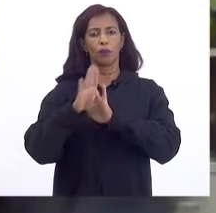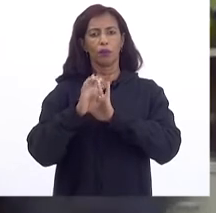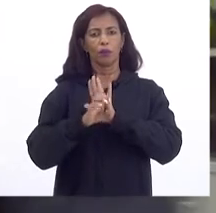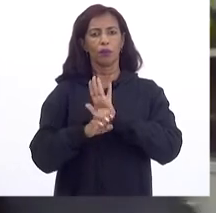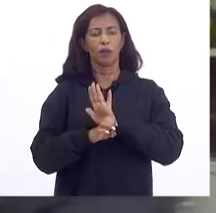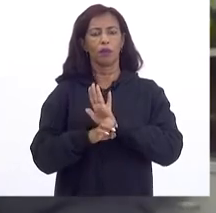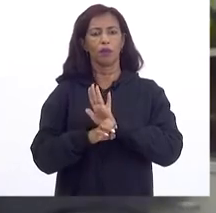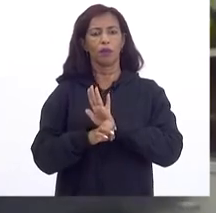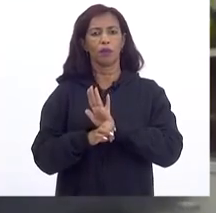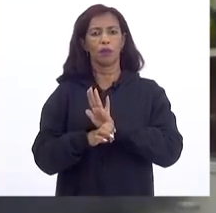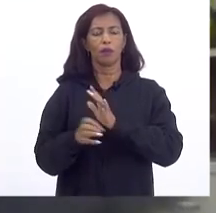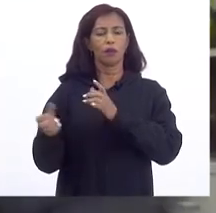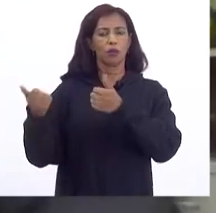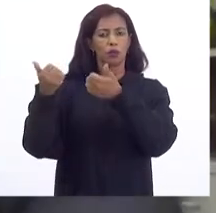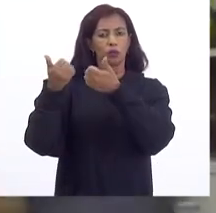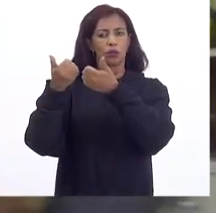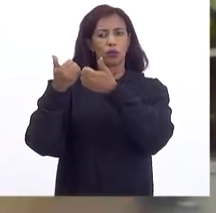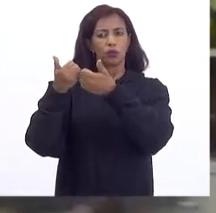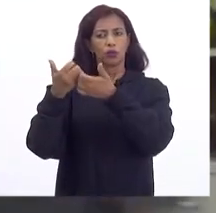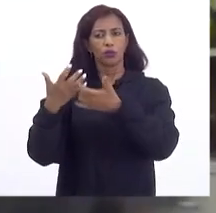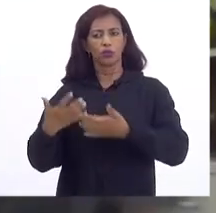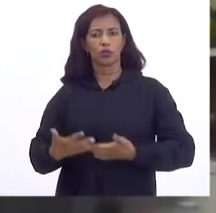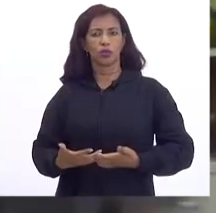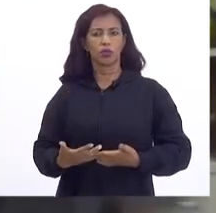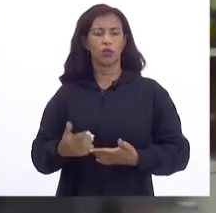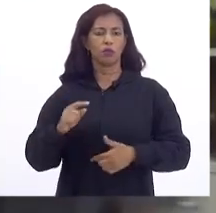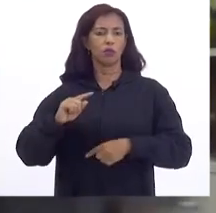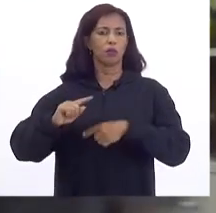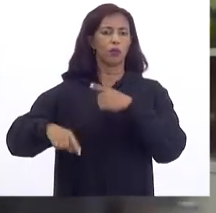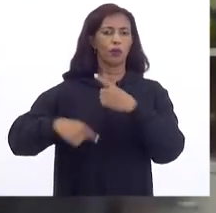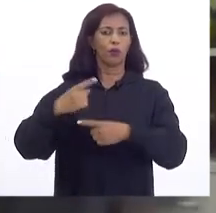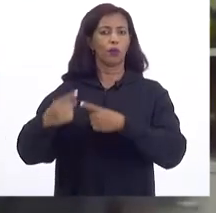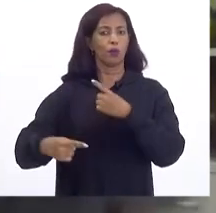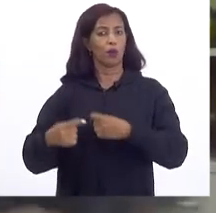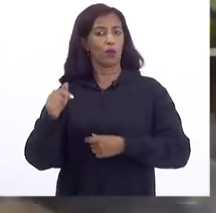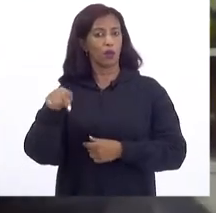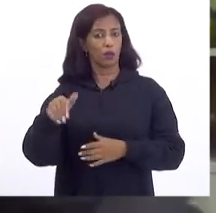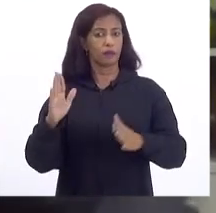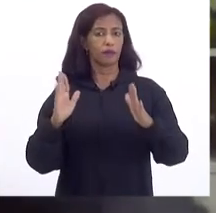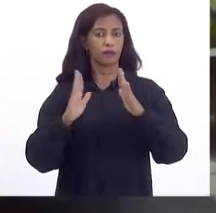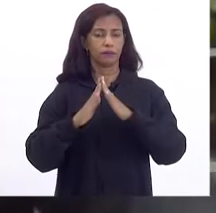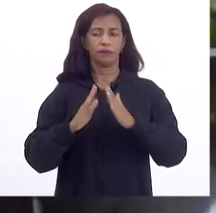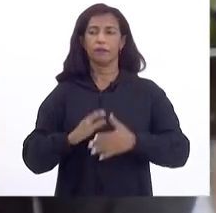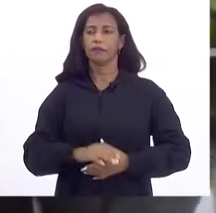Ou algum esclarecimento Posterior Aí dentro Dessa casa Tá bom